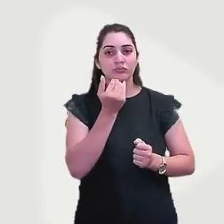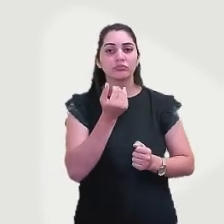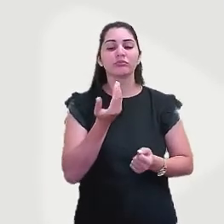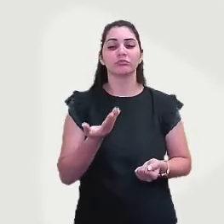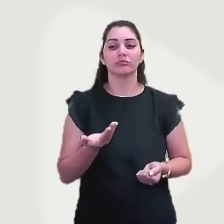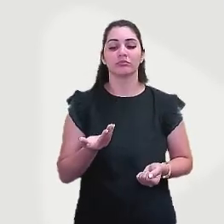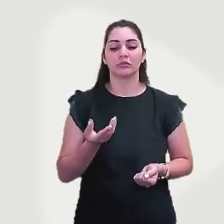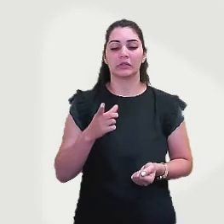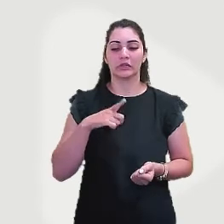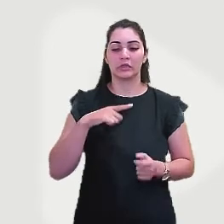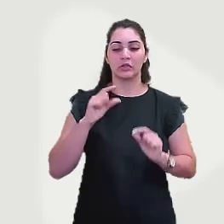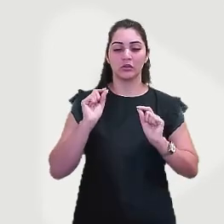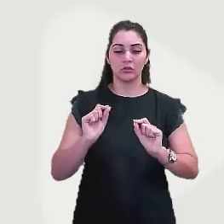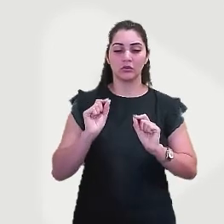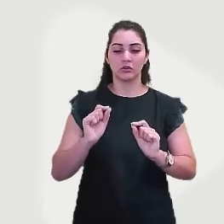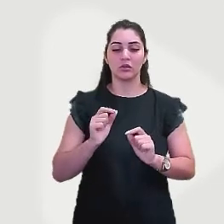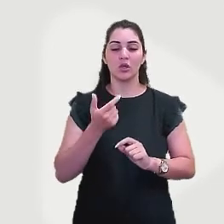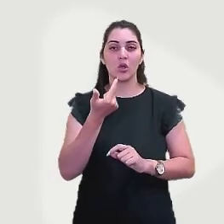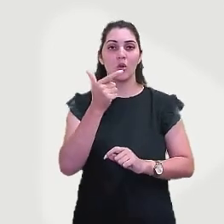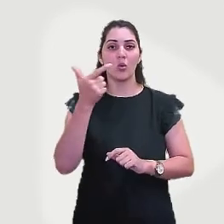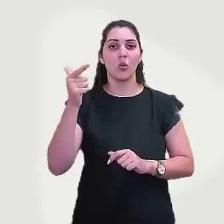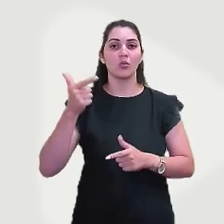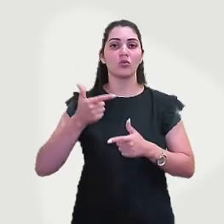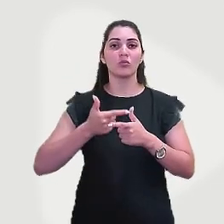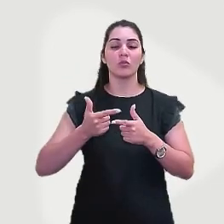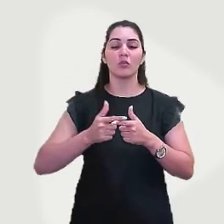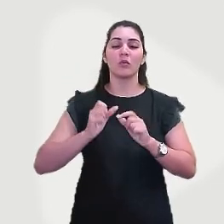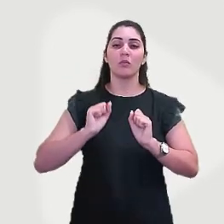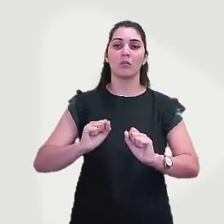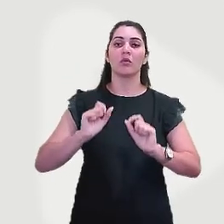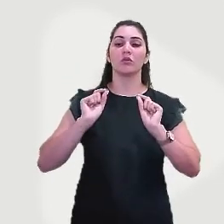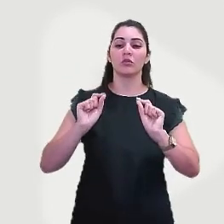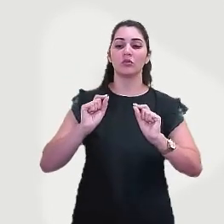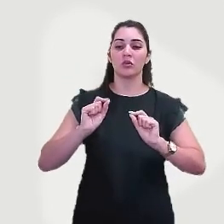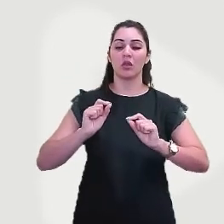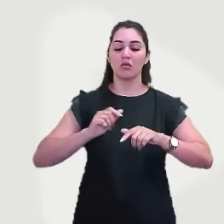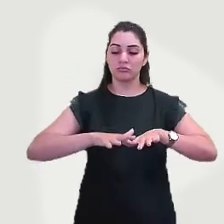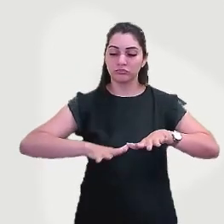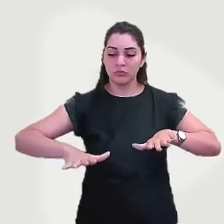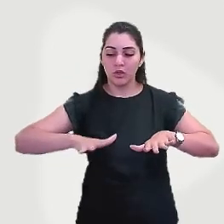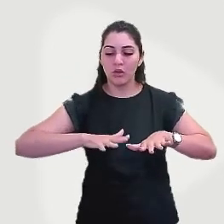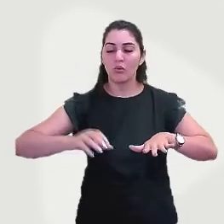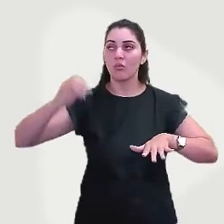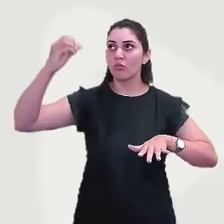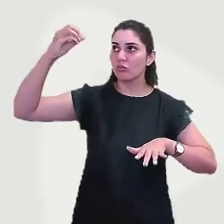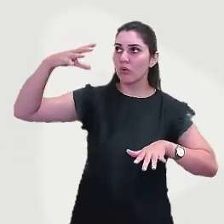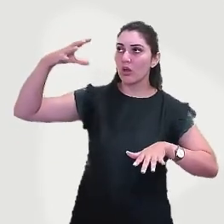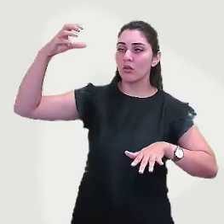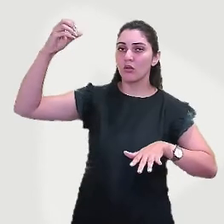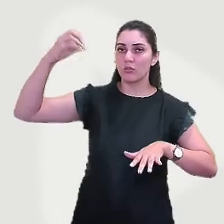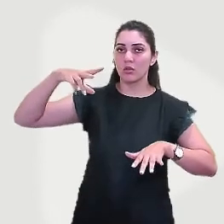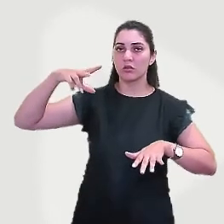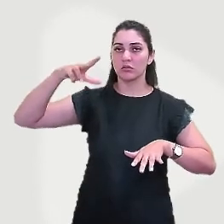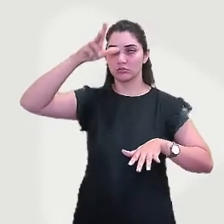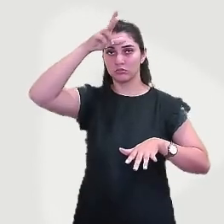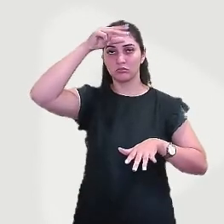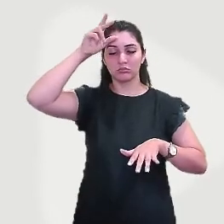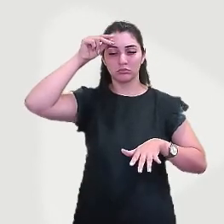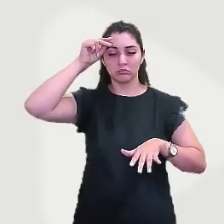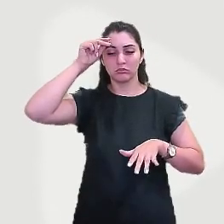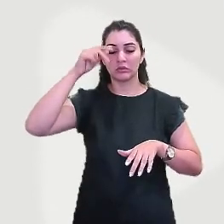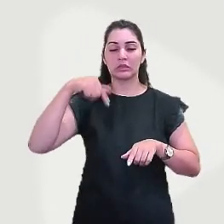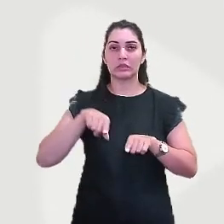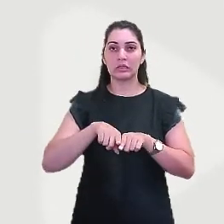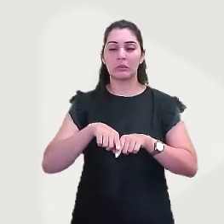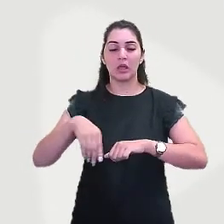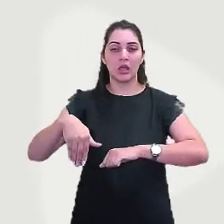Então, nós temos aqui no texto, outros problemas podem ser citados, como pavimentação, iluminação pública deficiente, a má conservação